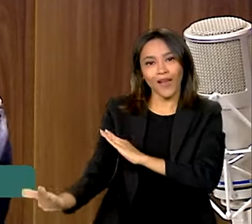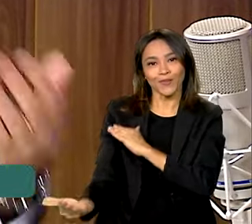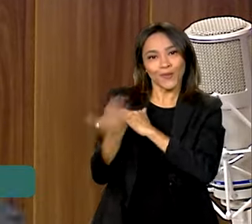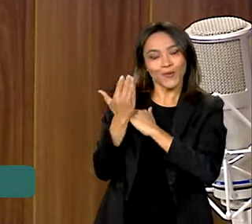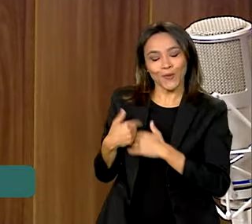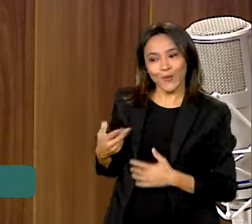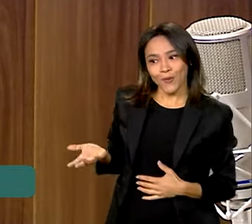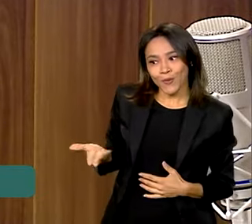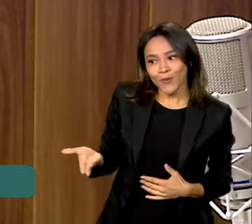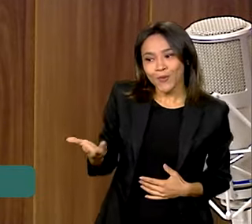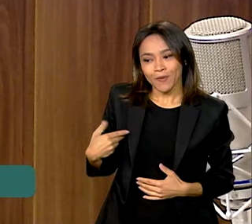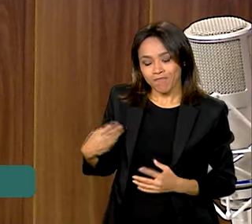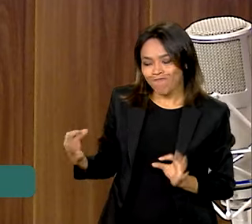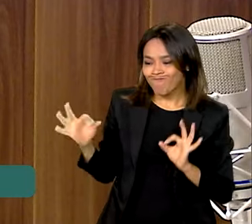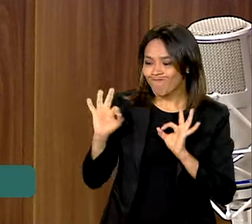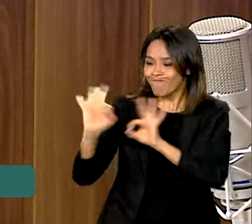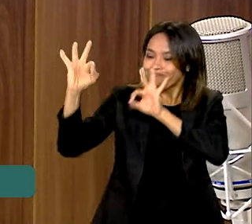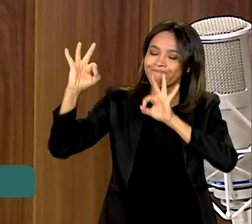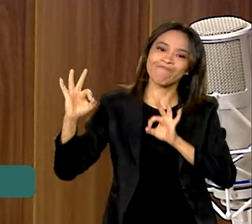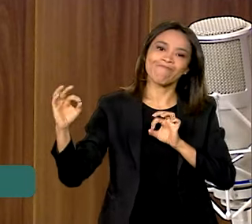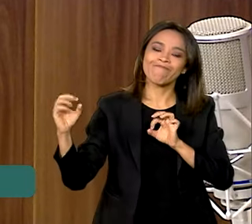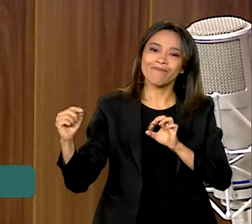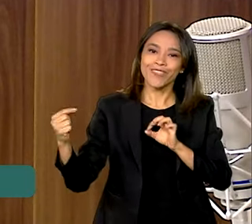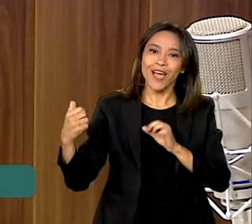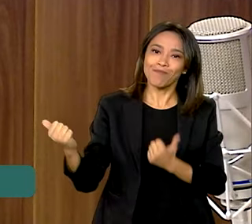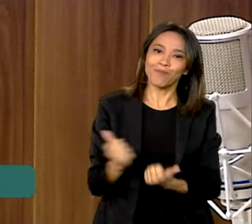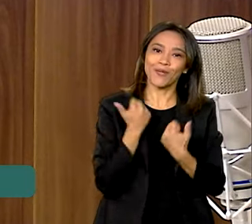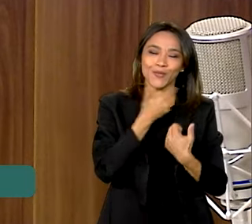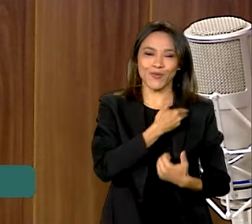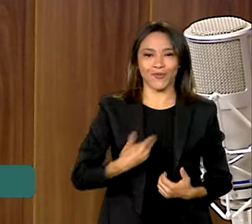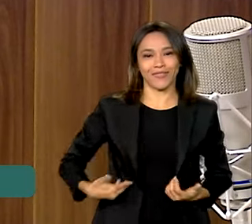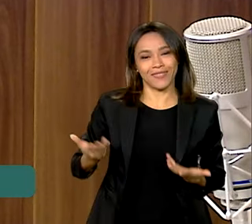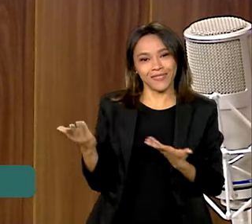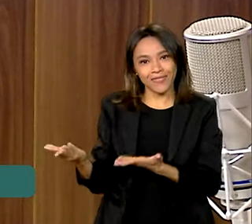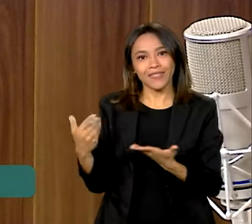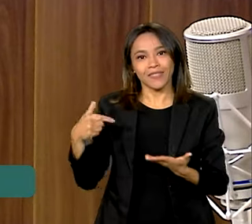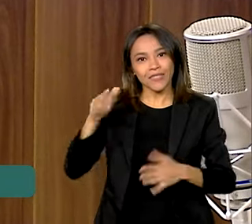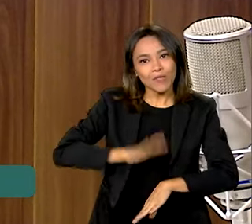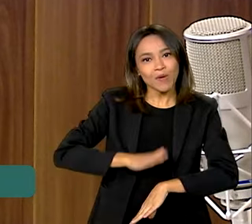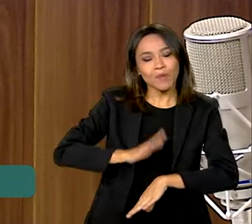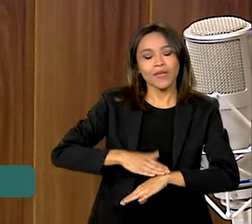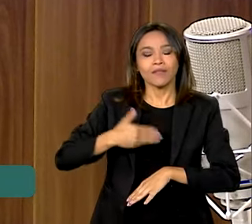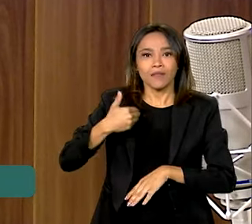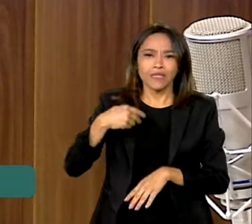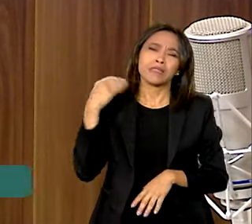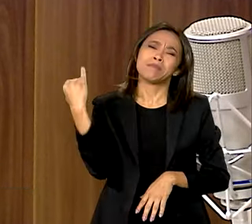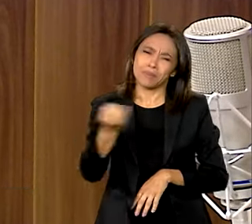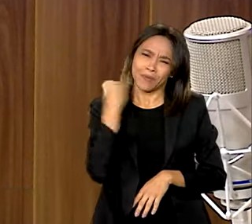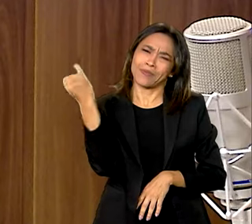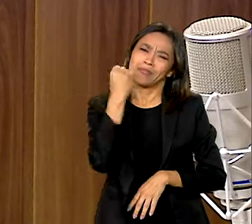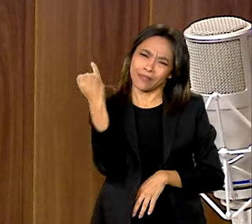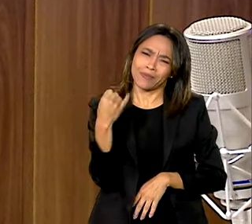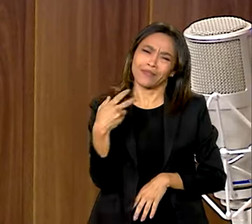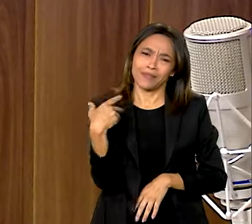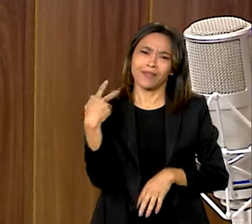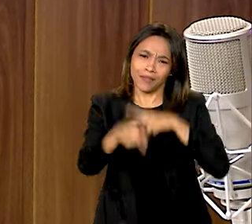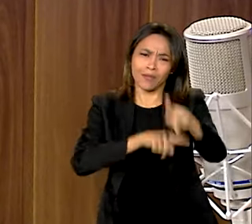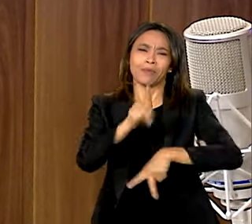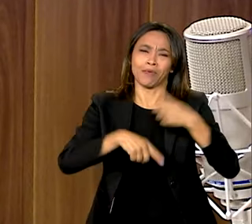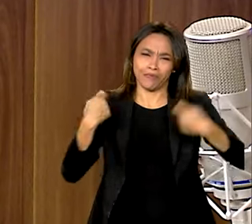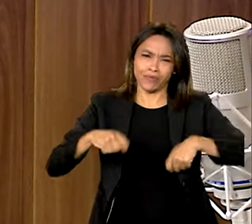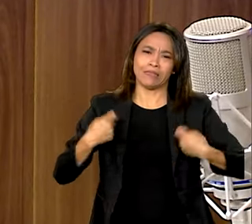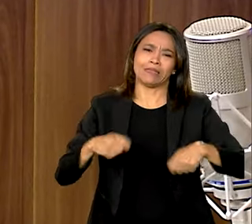velocidade, com mais presteza, com o poder público, neste momento tão importante e que a população precisa